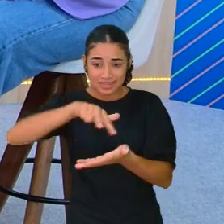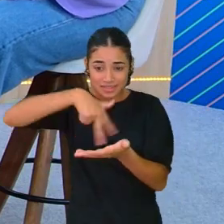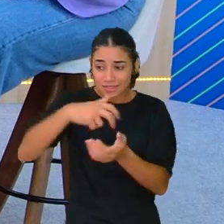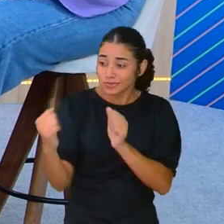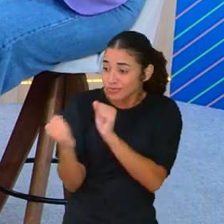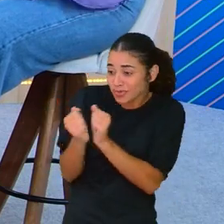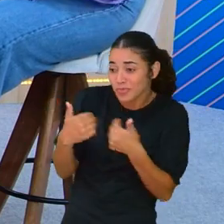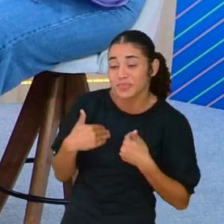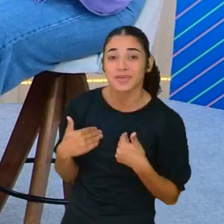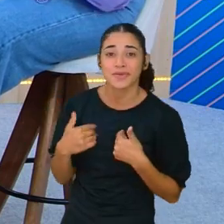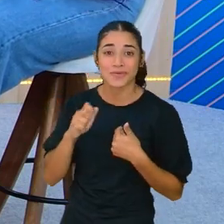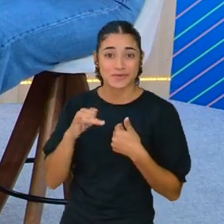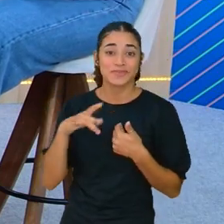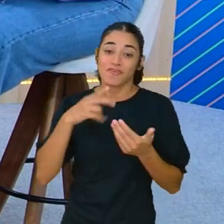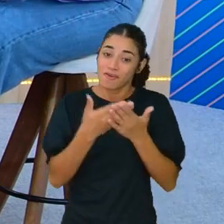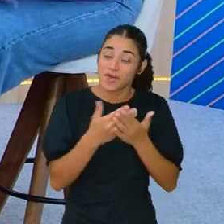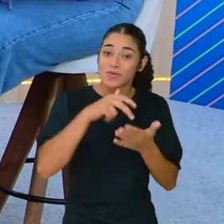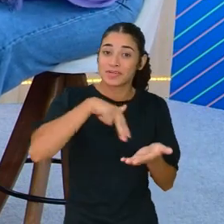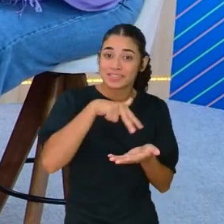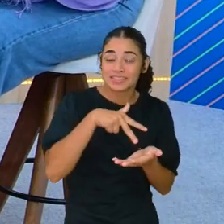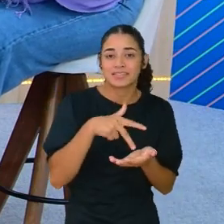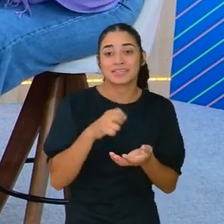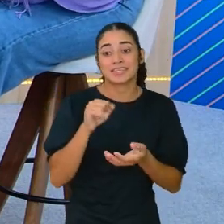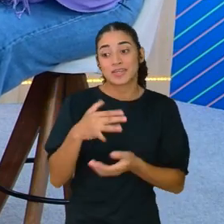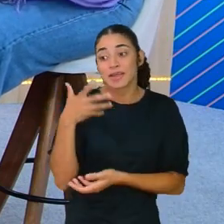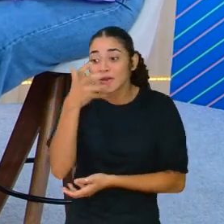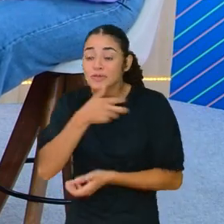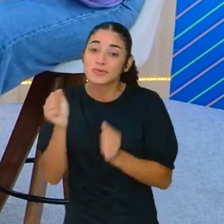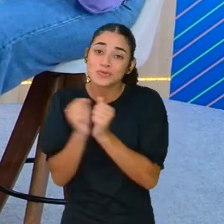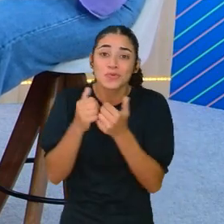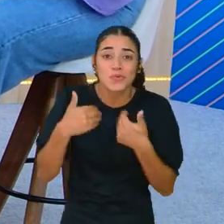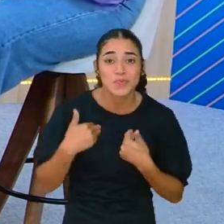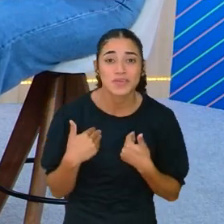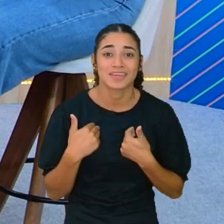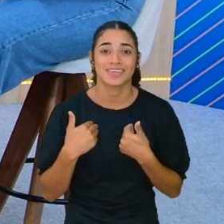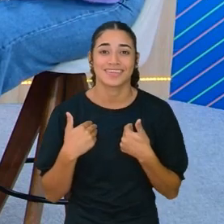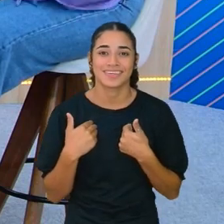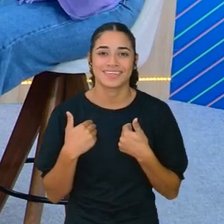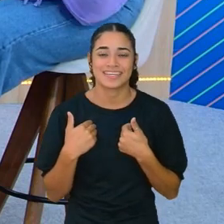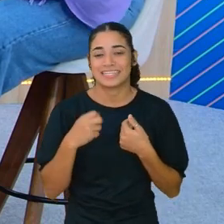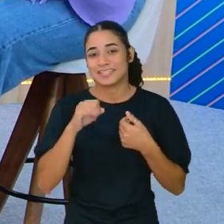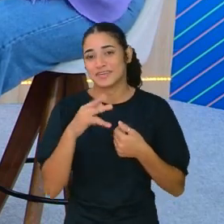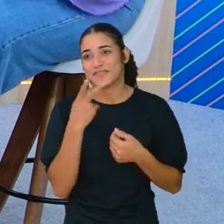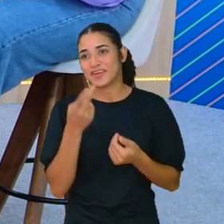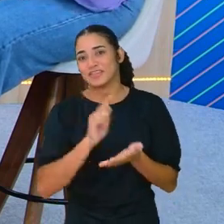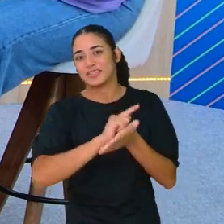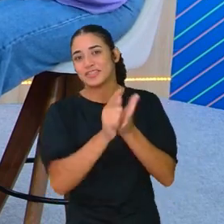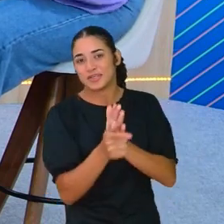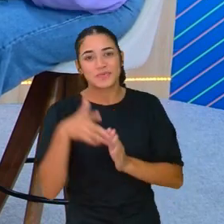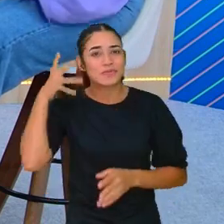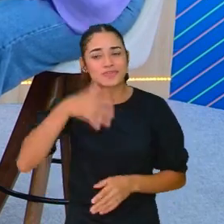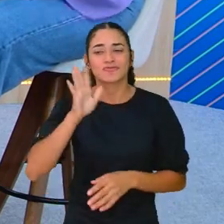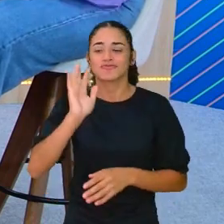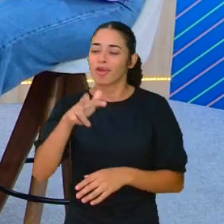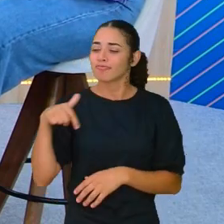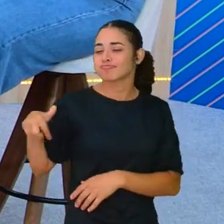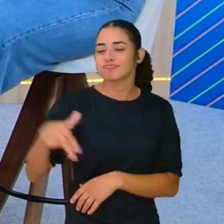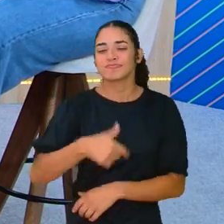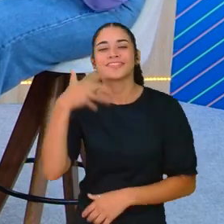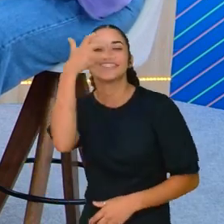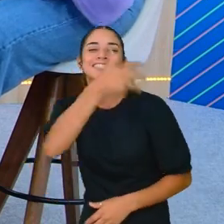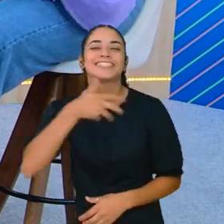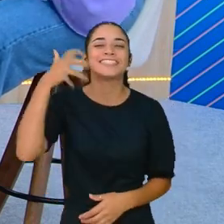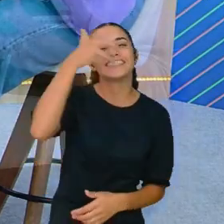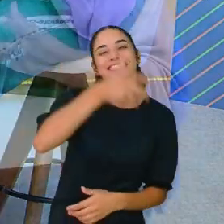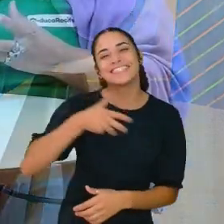de dança. Que ele cante comigo quando a gente estiver falando de algum gênero musical. Eu já entro cantando exatamente para